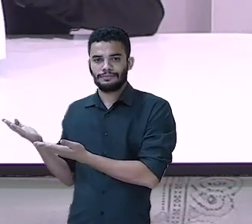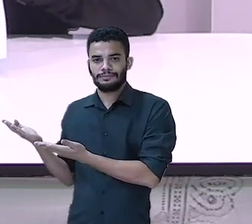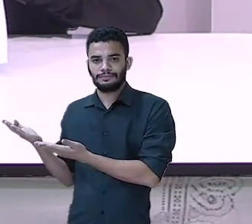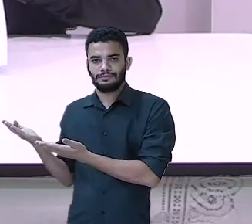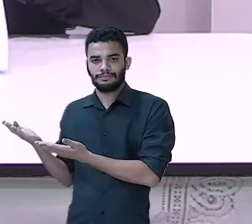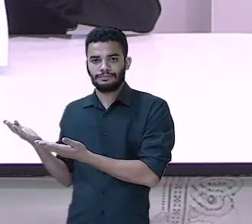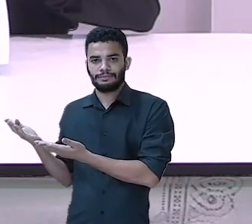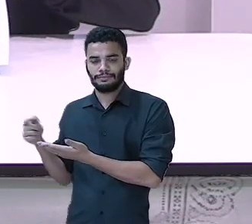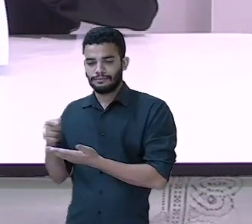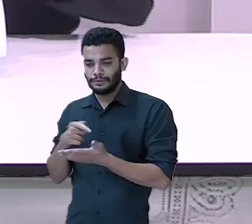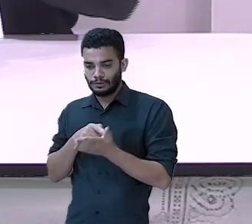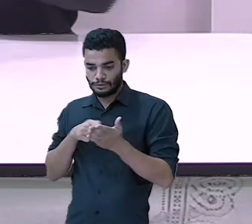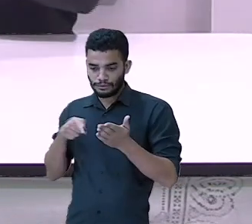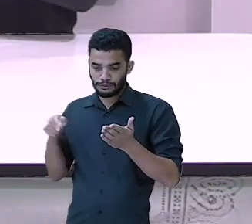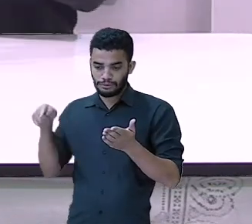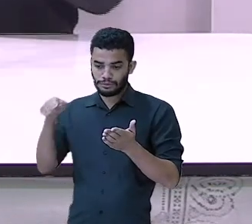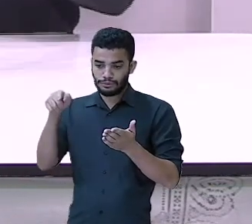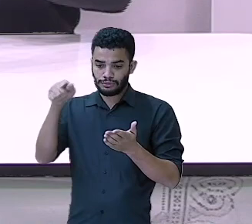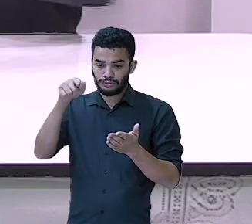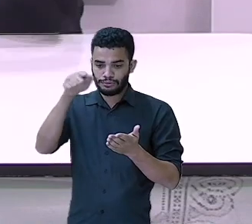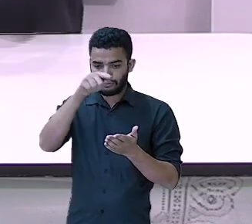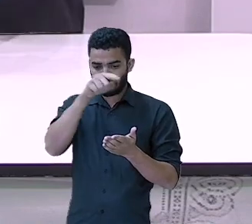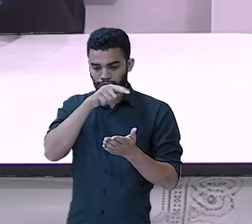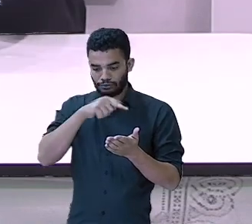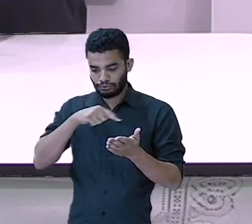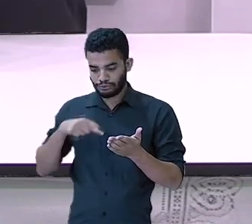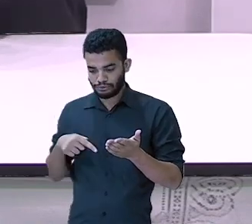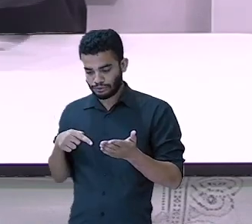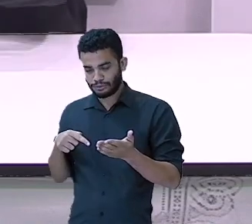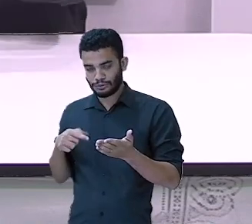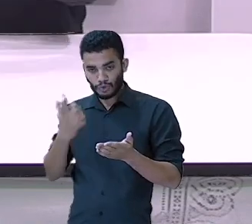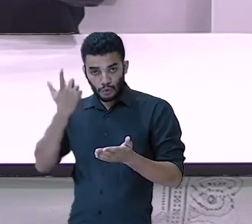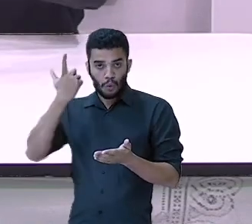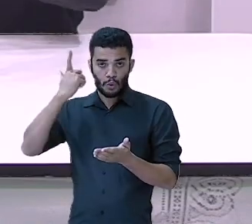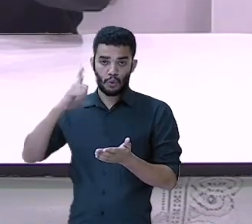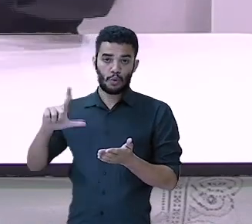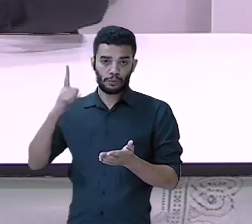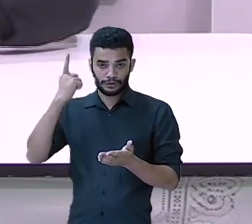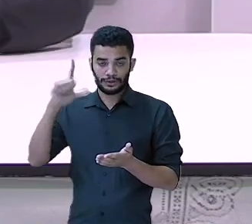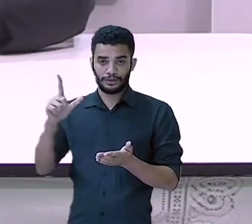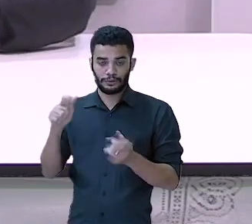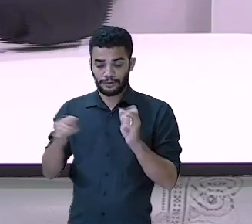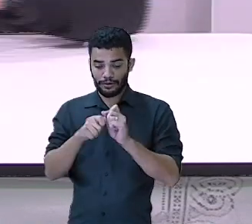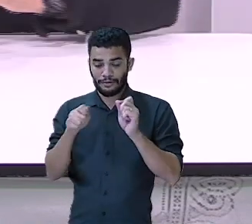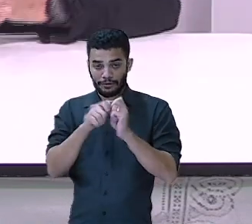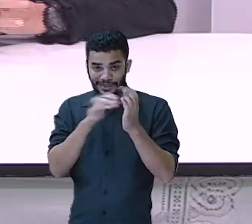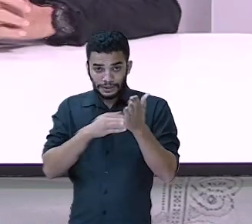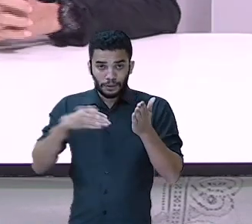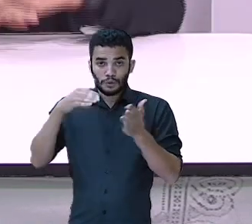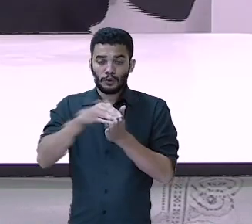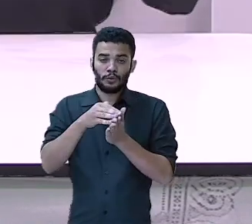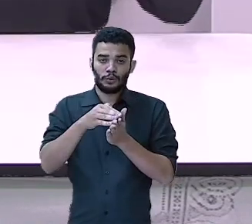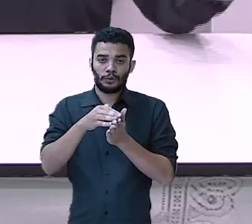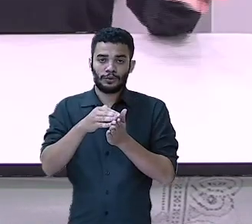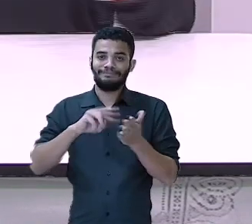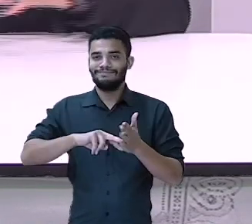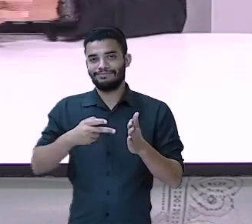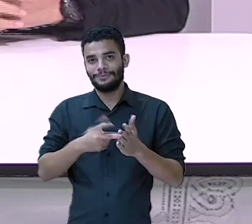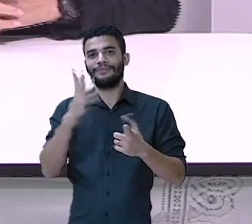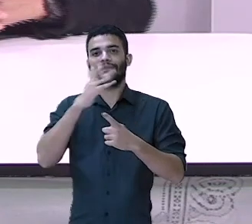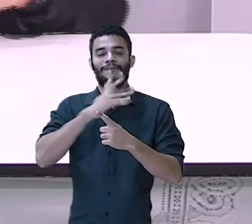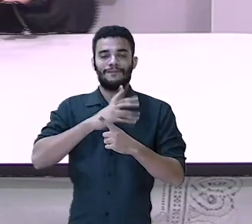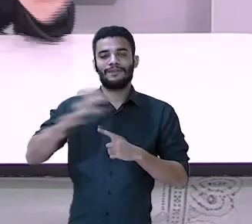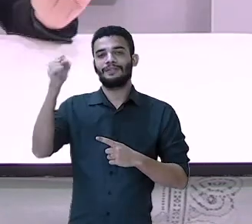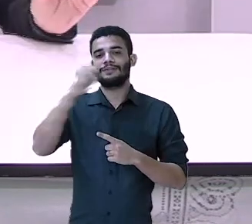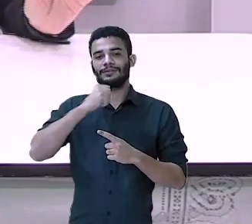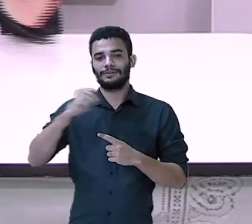início e fim. Fez todo o percurso, todas as tarefas, quem chegar primeiro, vence